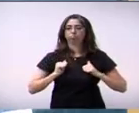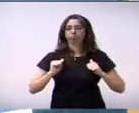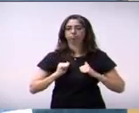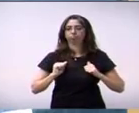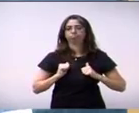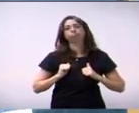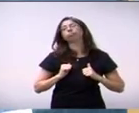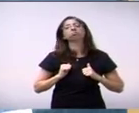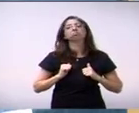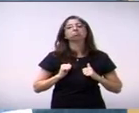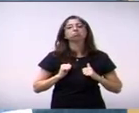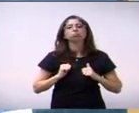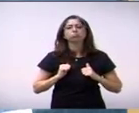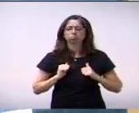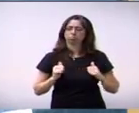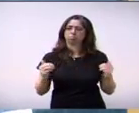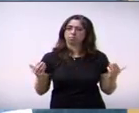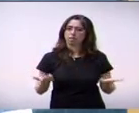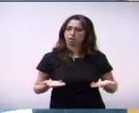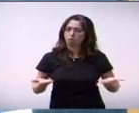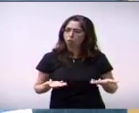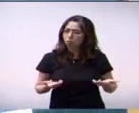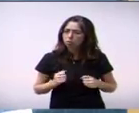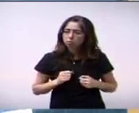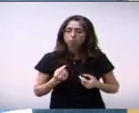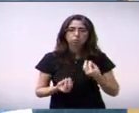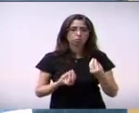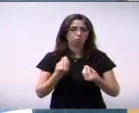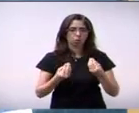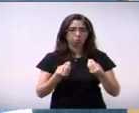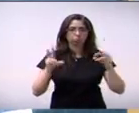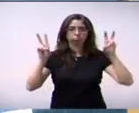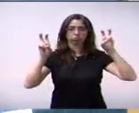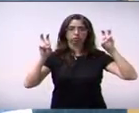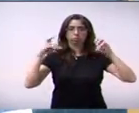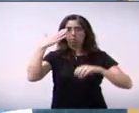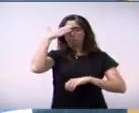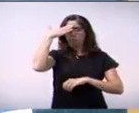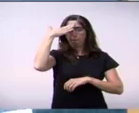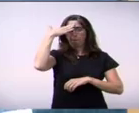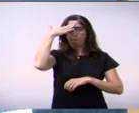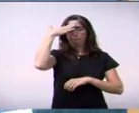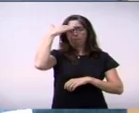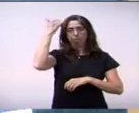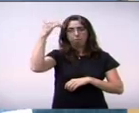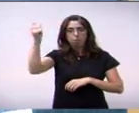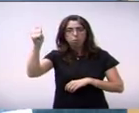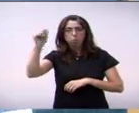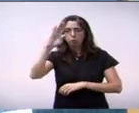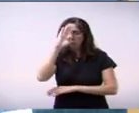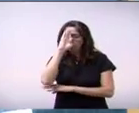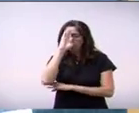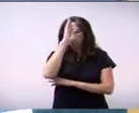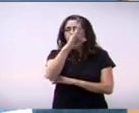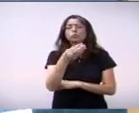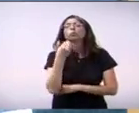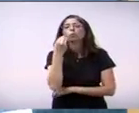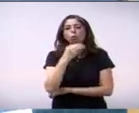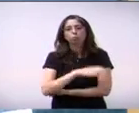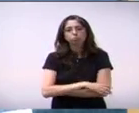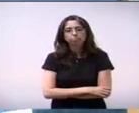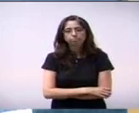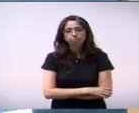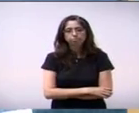outra, virou alvo de discussão a emenda de um projeto no qual, frise-se,